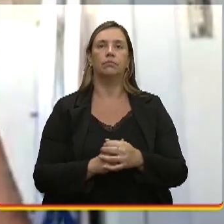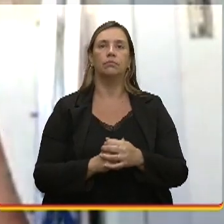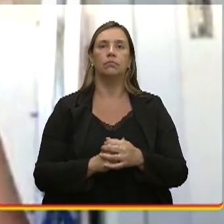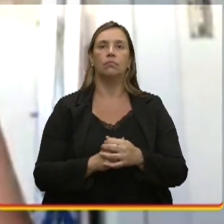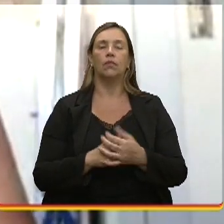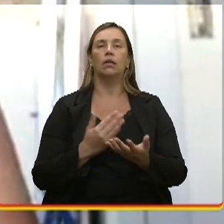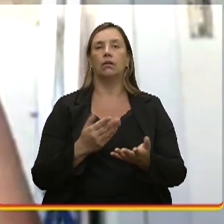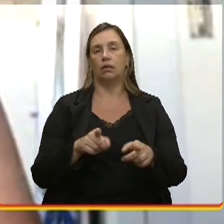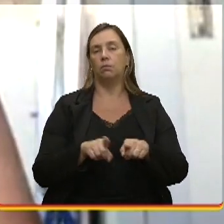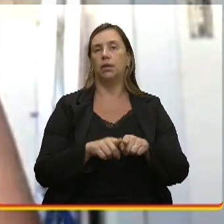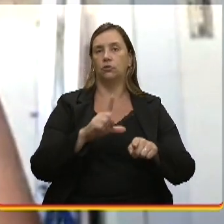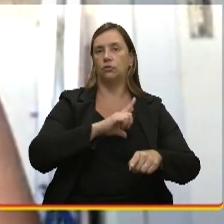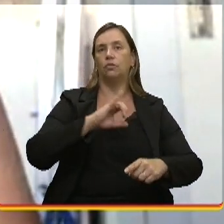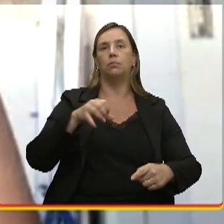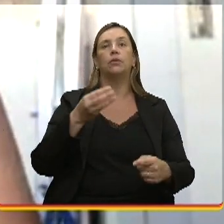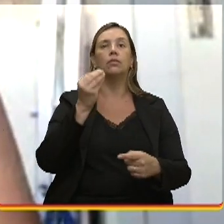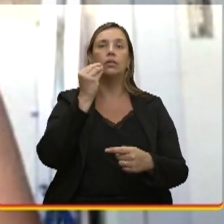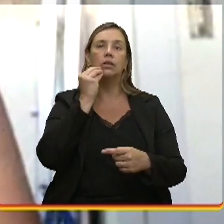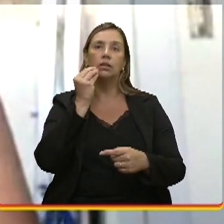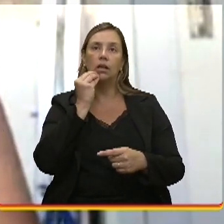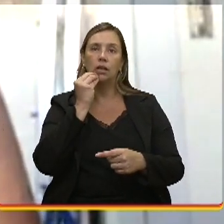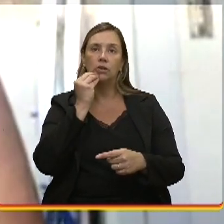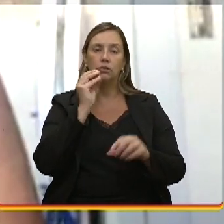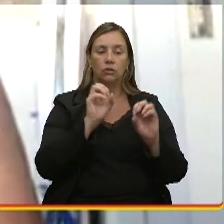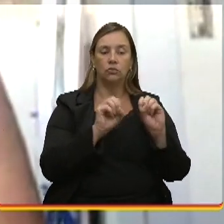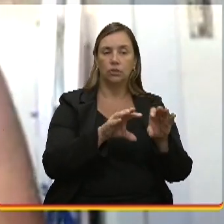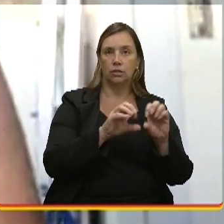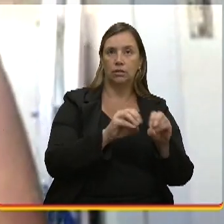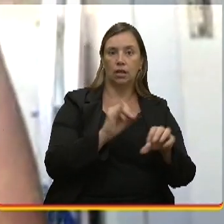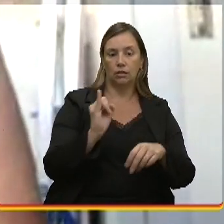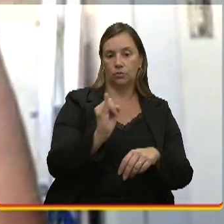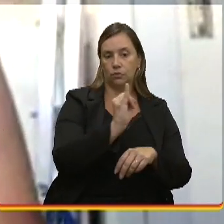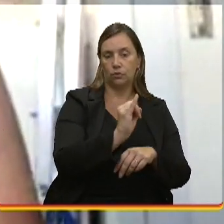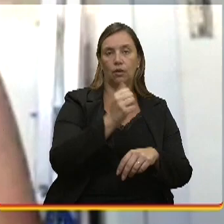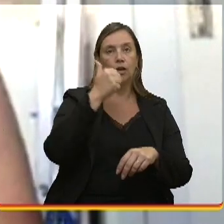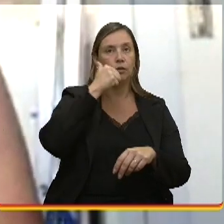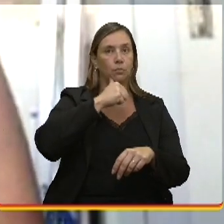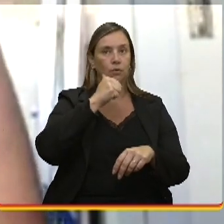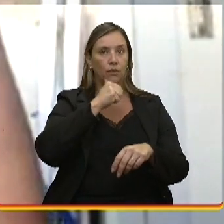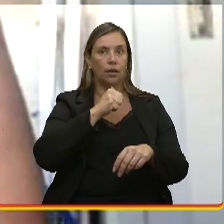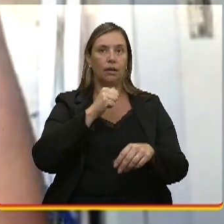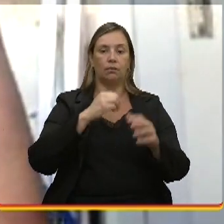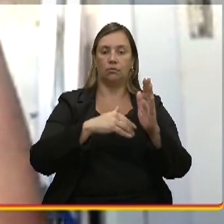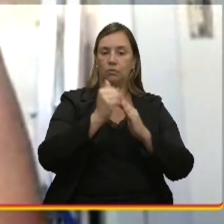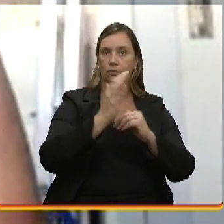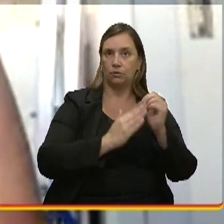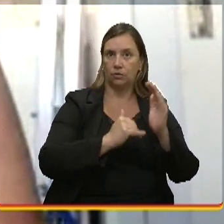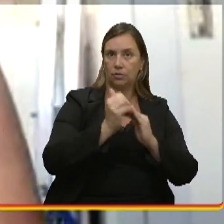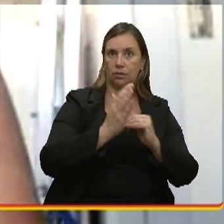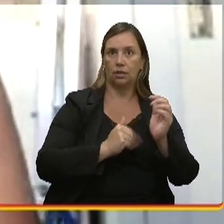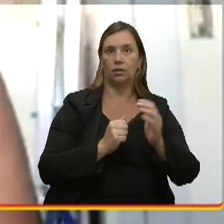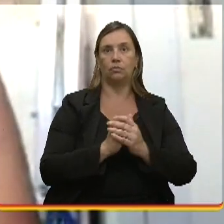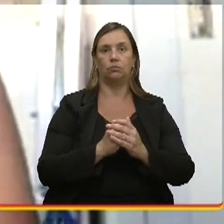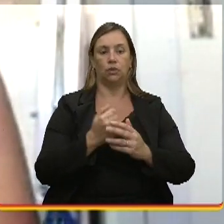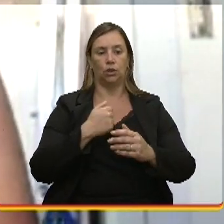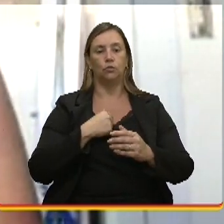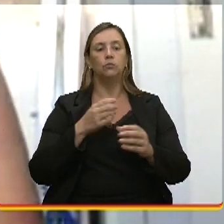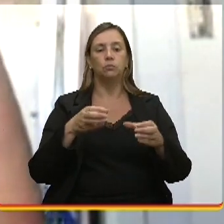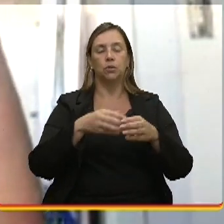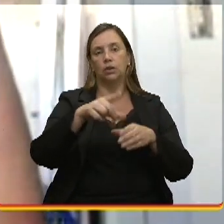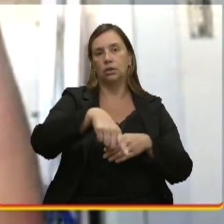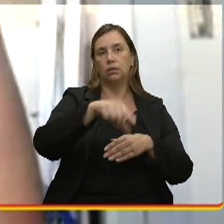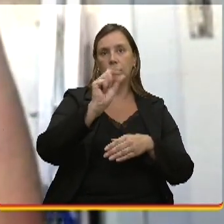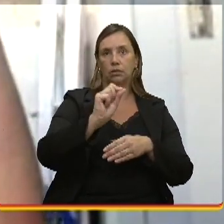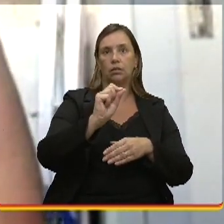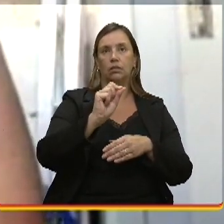também apareceu a oportunidade de ser instrutora de mulher em construção. Fiz uma seleção, passei, fui instrutora da